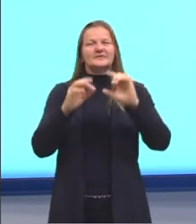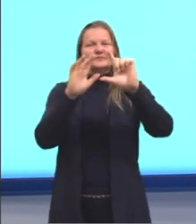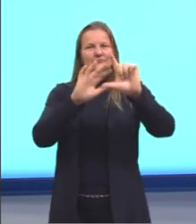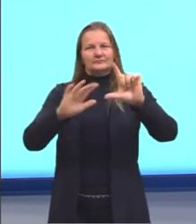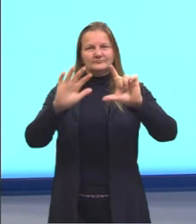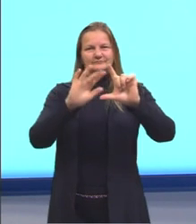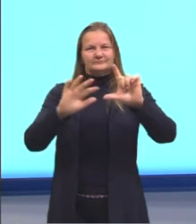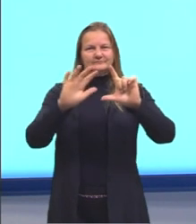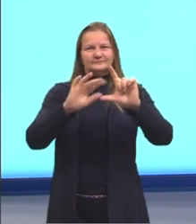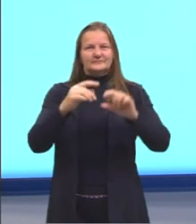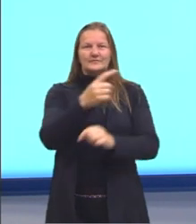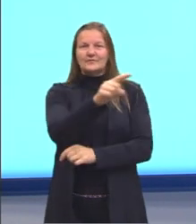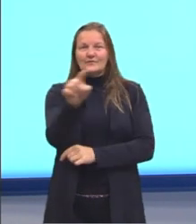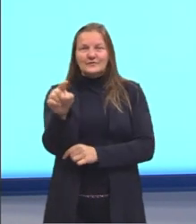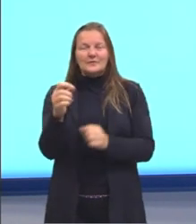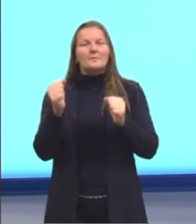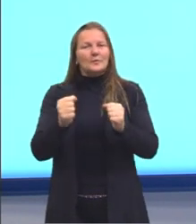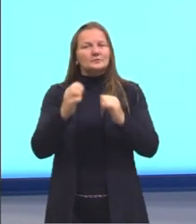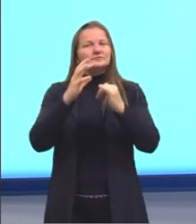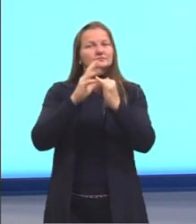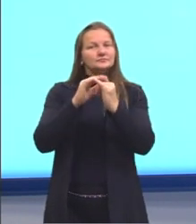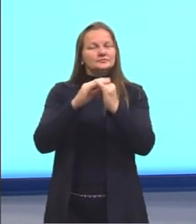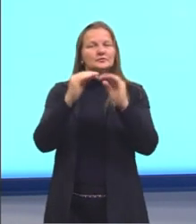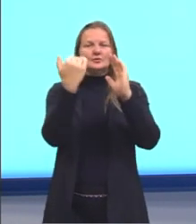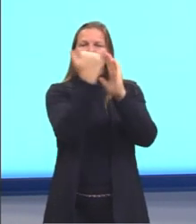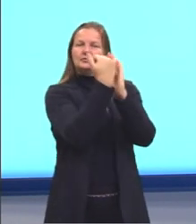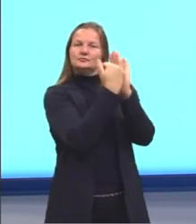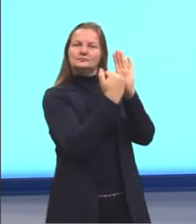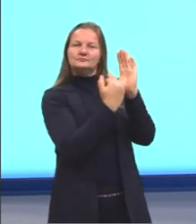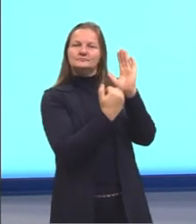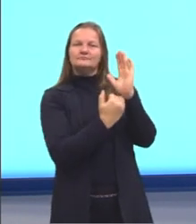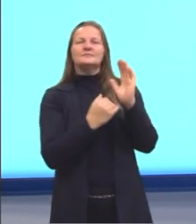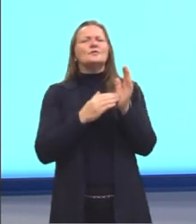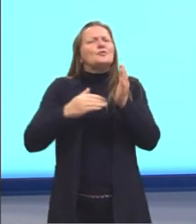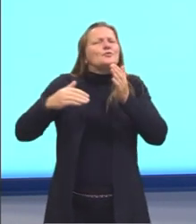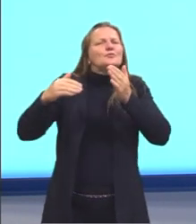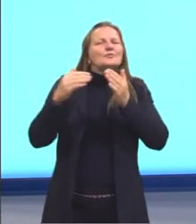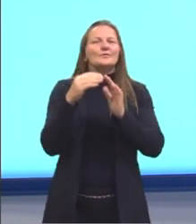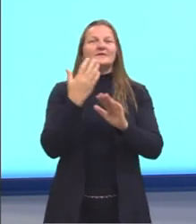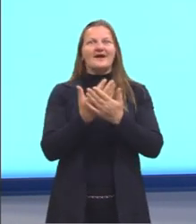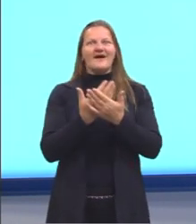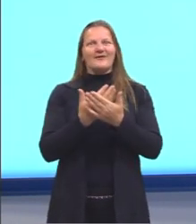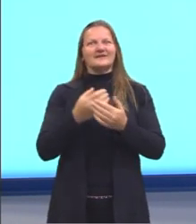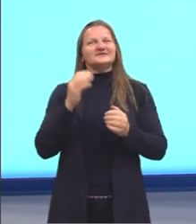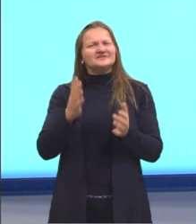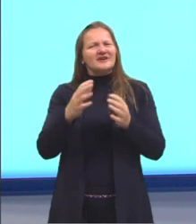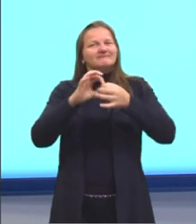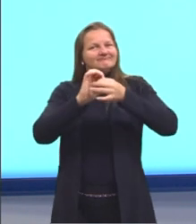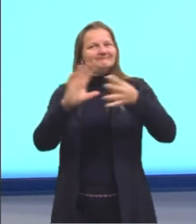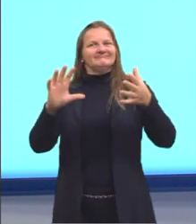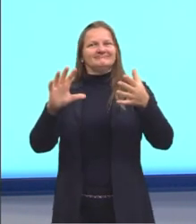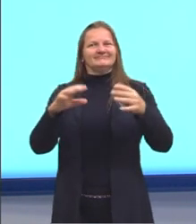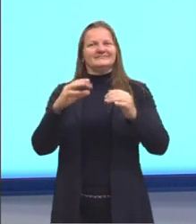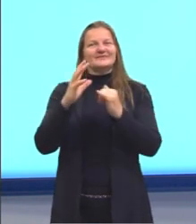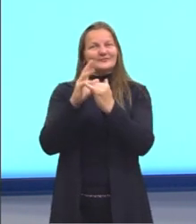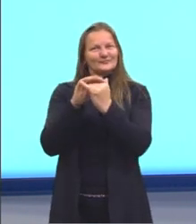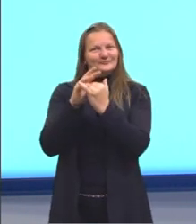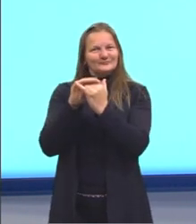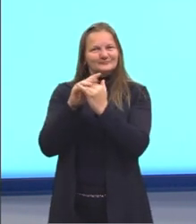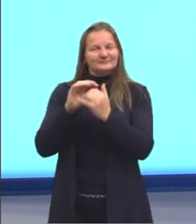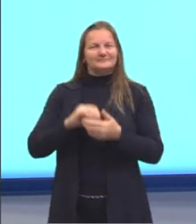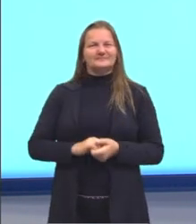Code, onde vocês acessam as playlists com todas as aulas que já estão disponíveis lá no YouTube.